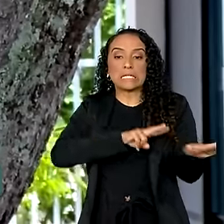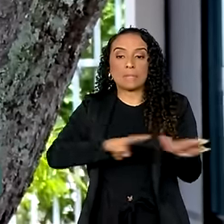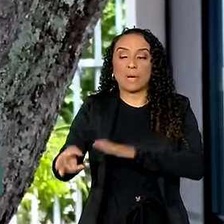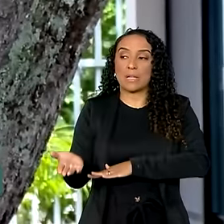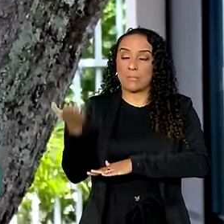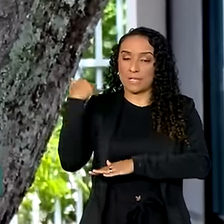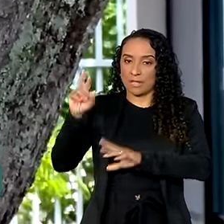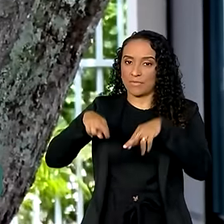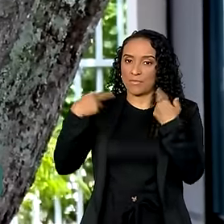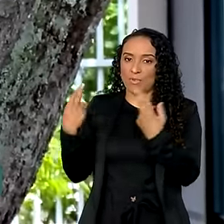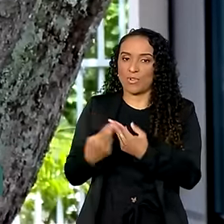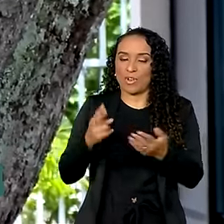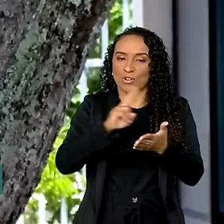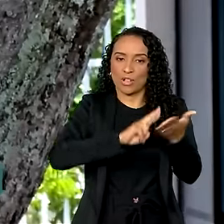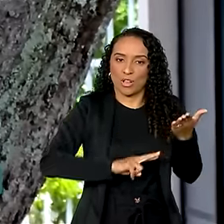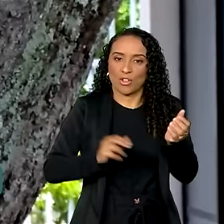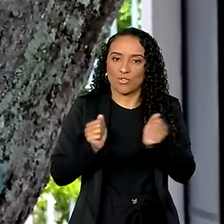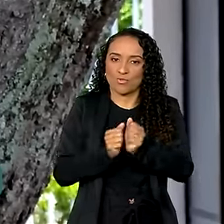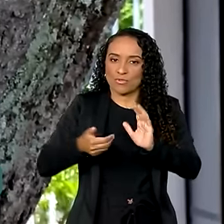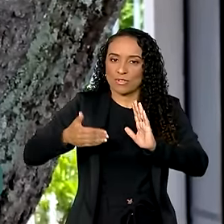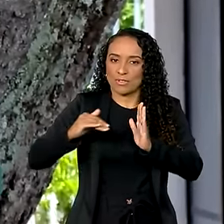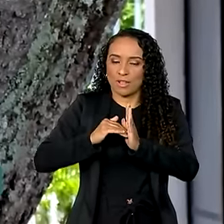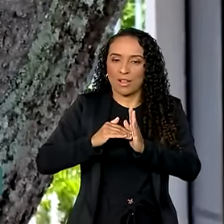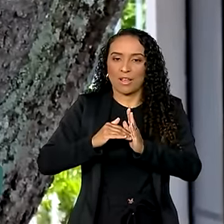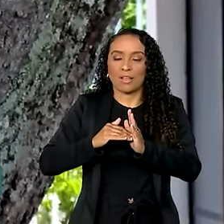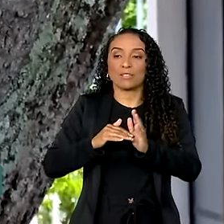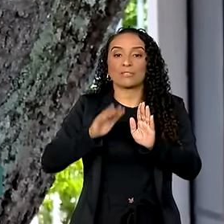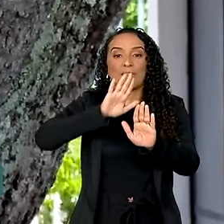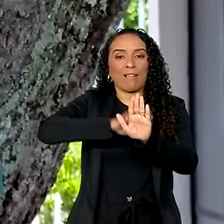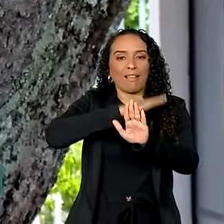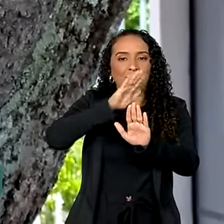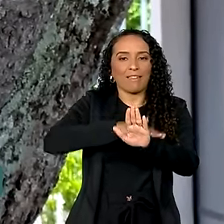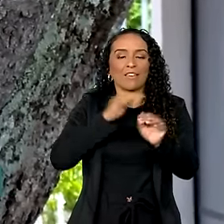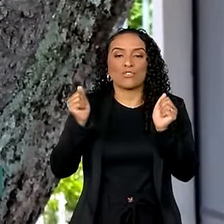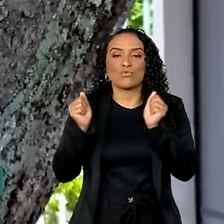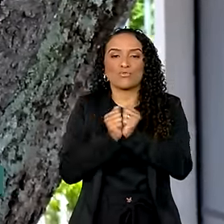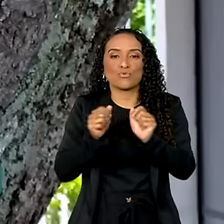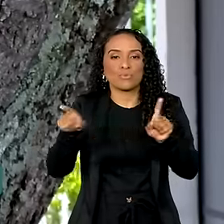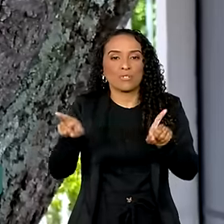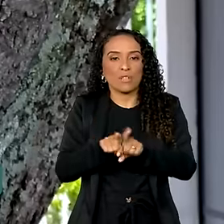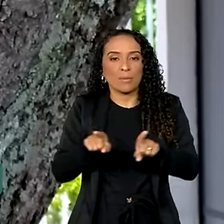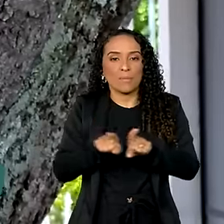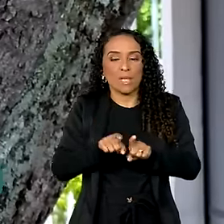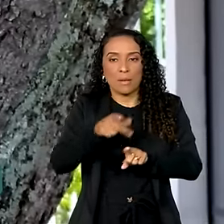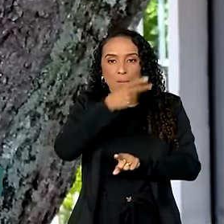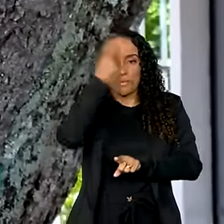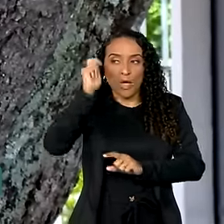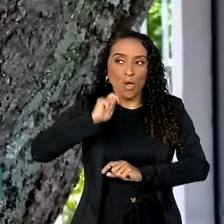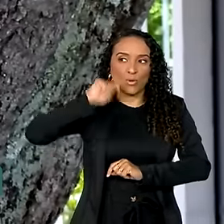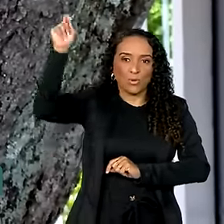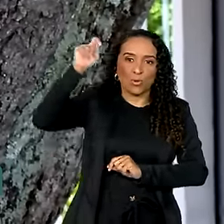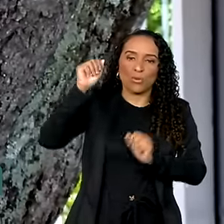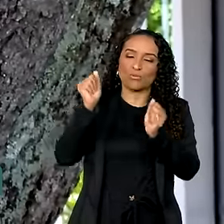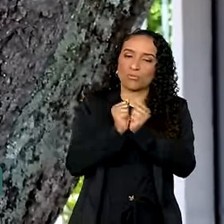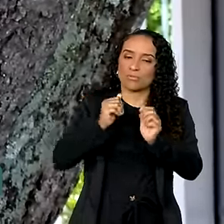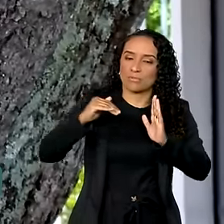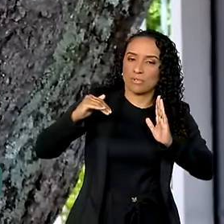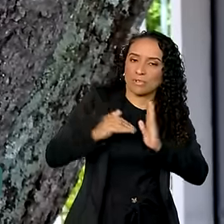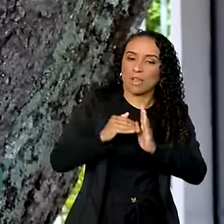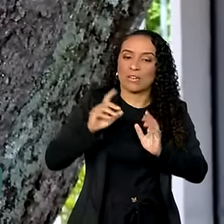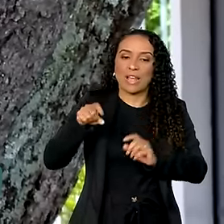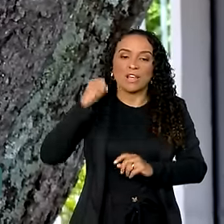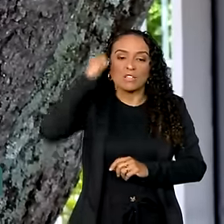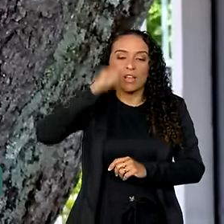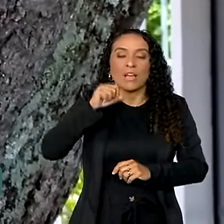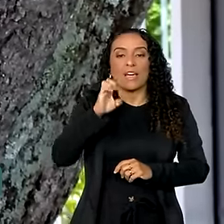junta a relatora no Senado, senadora Leila, que junta um dos autores no Senado que dialogou bastante, que o